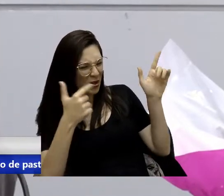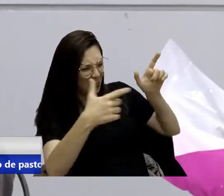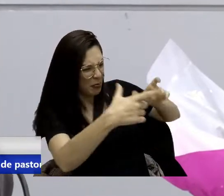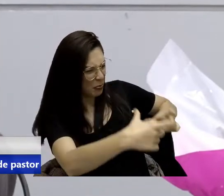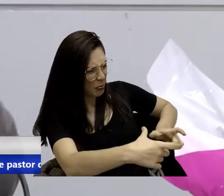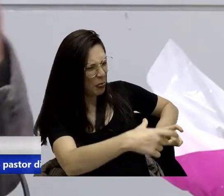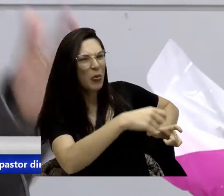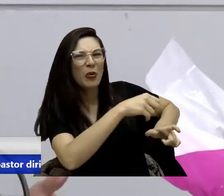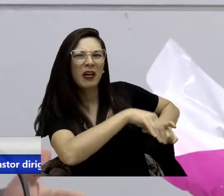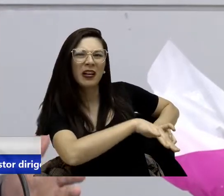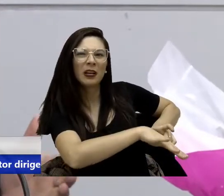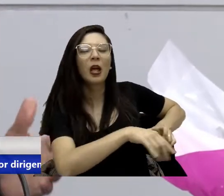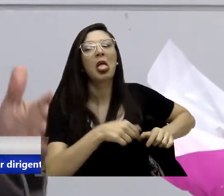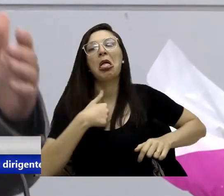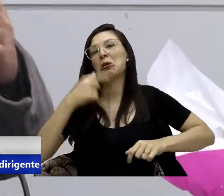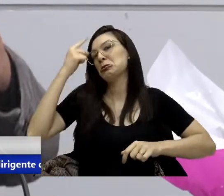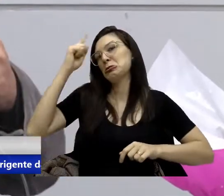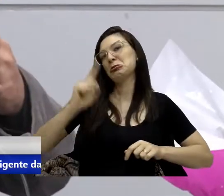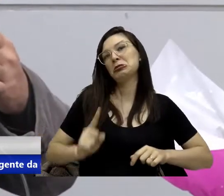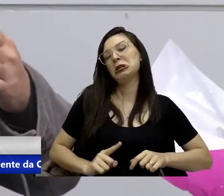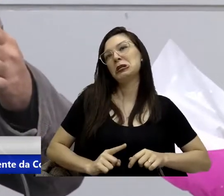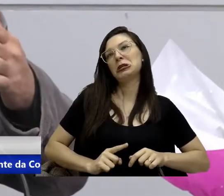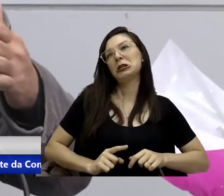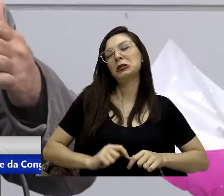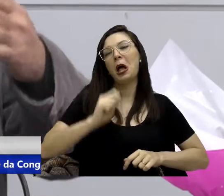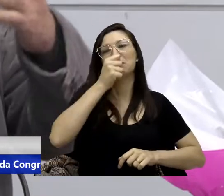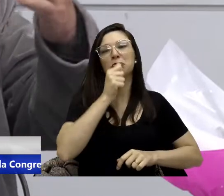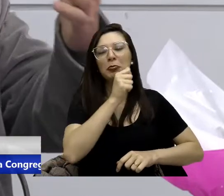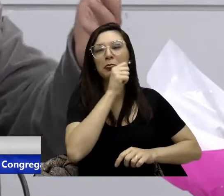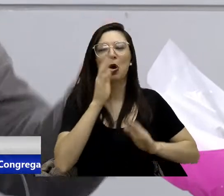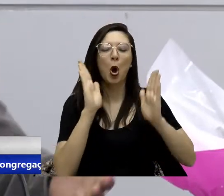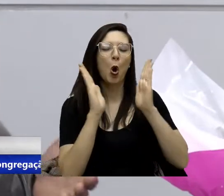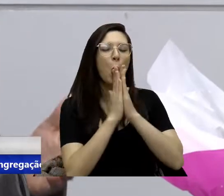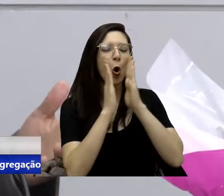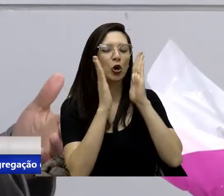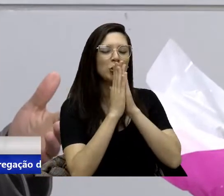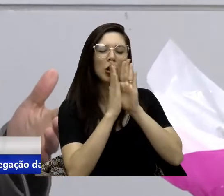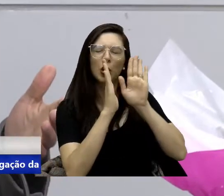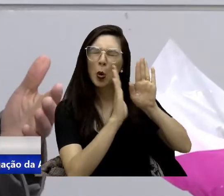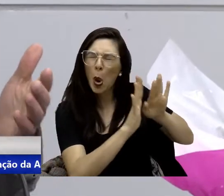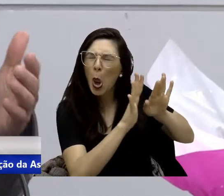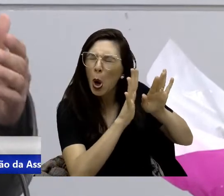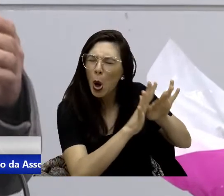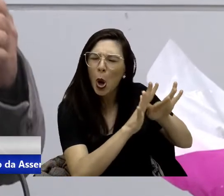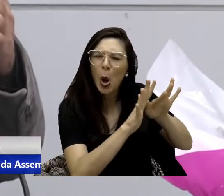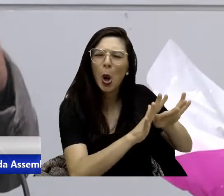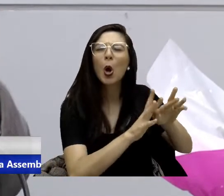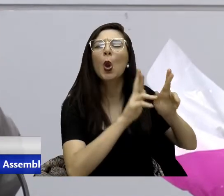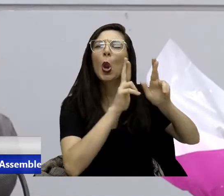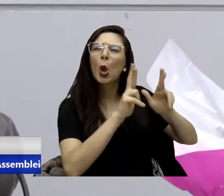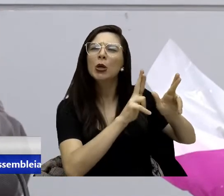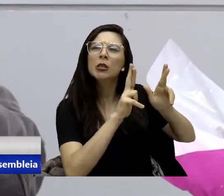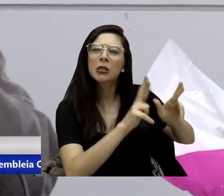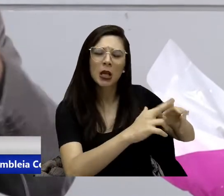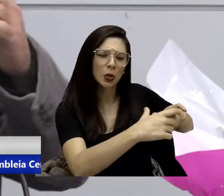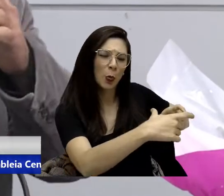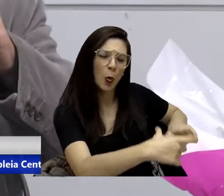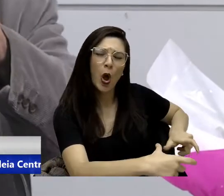sei se eles estão rezando o bueiro, ou estão benzenando o bueiro, ou estão